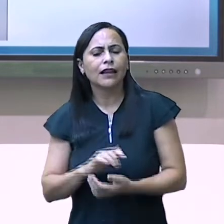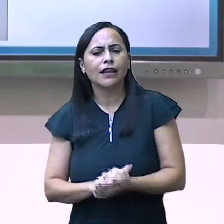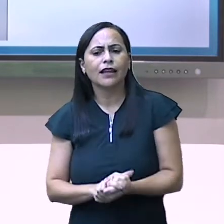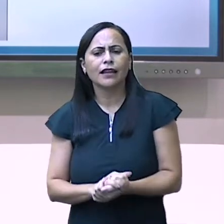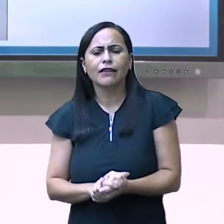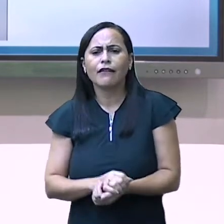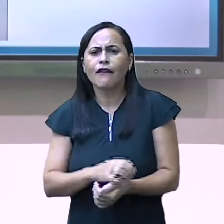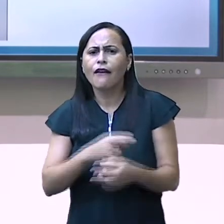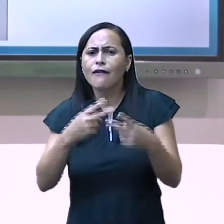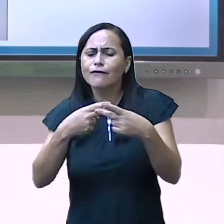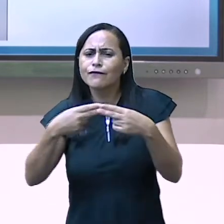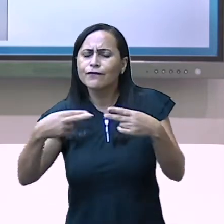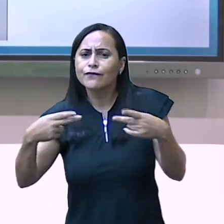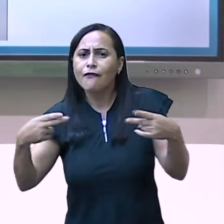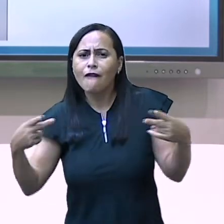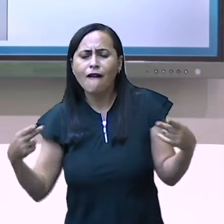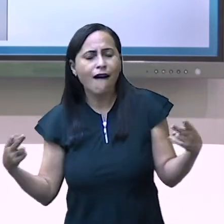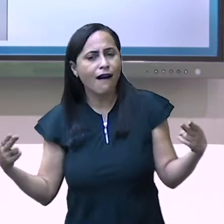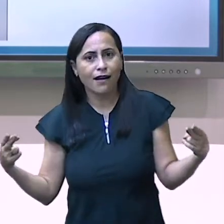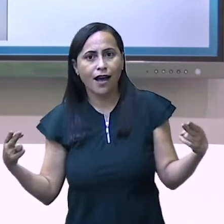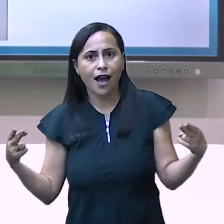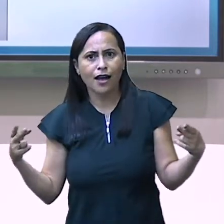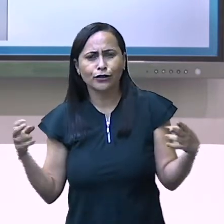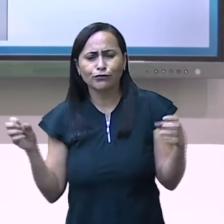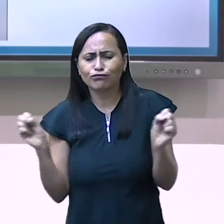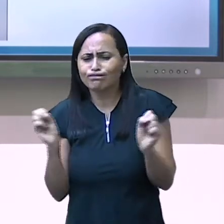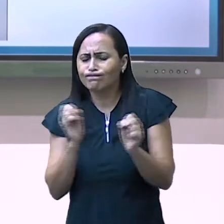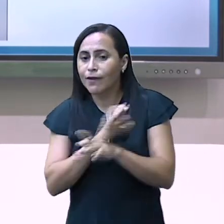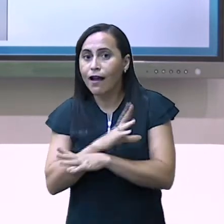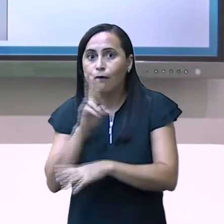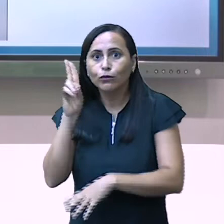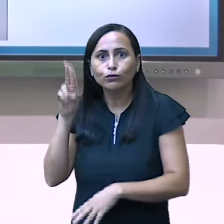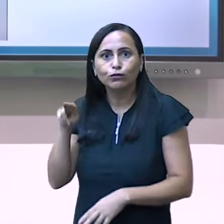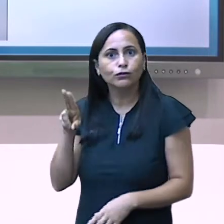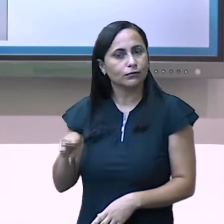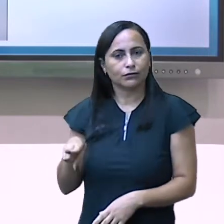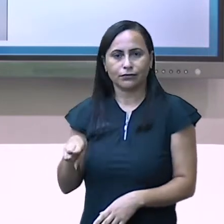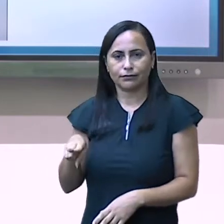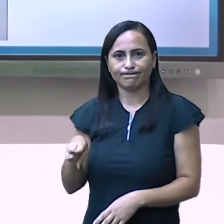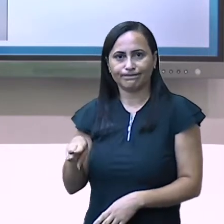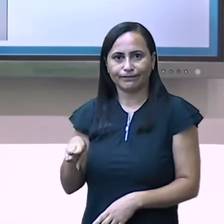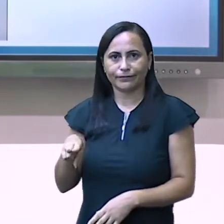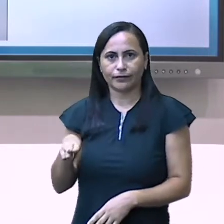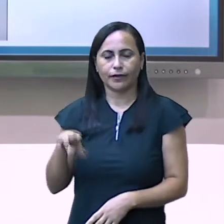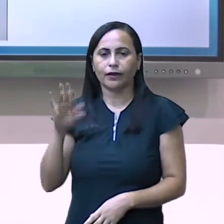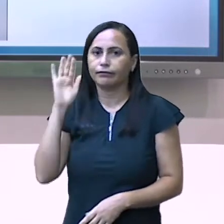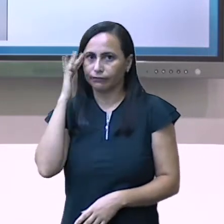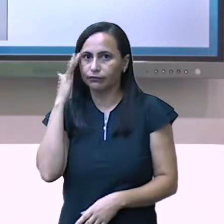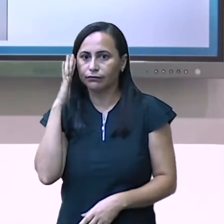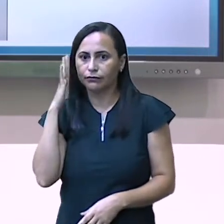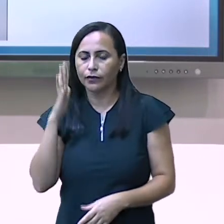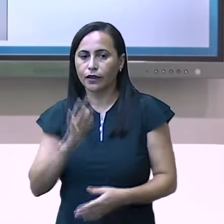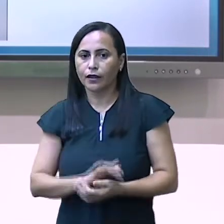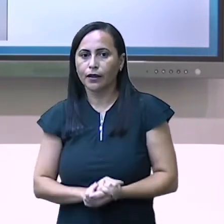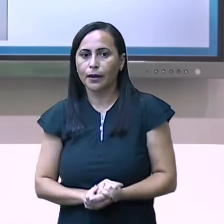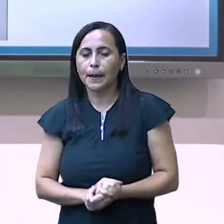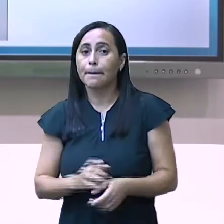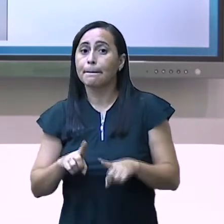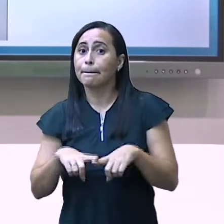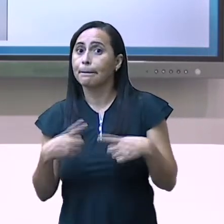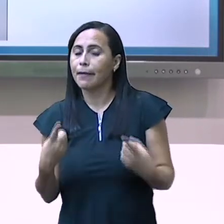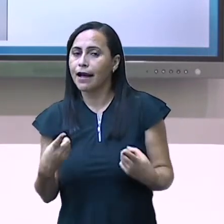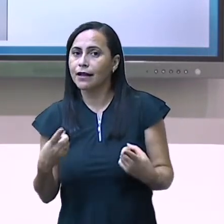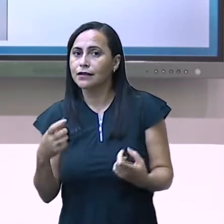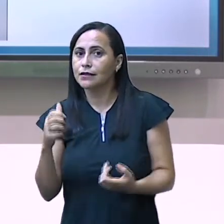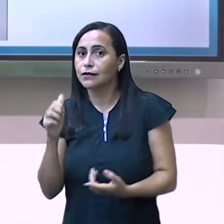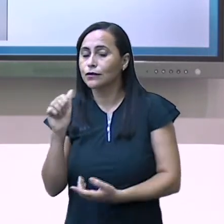os números são infinitos. Não é isso mesmo? O é infinito? Não tem fim. Mas os algarismos têm fim?